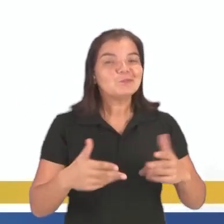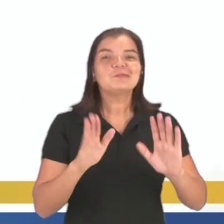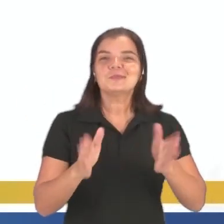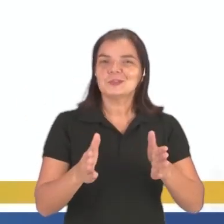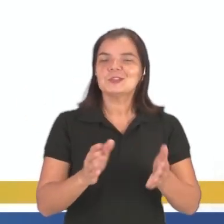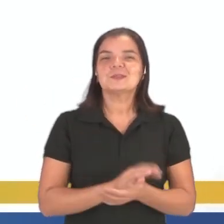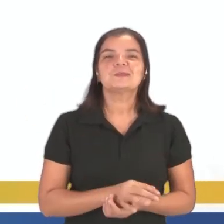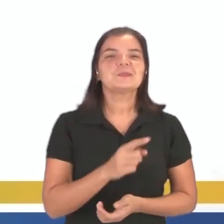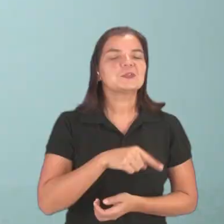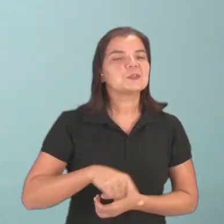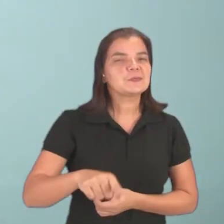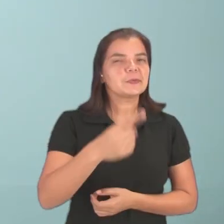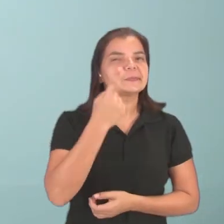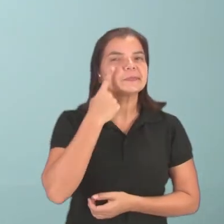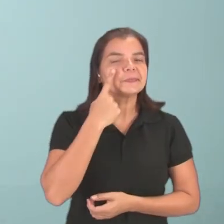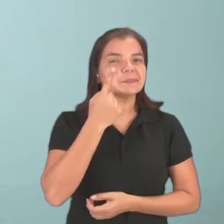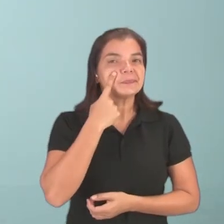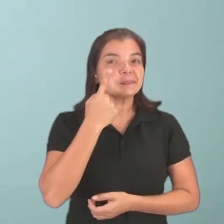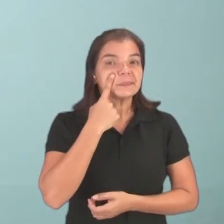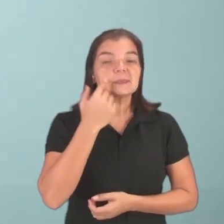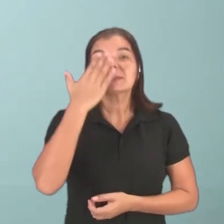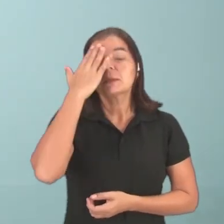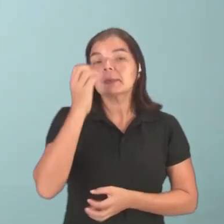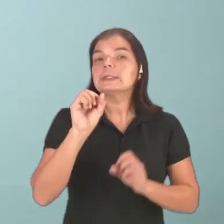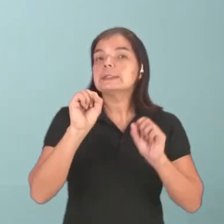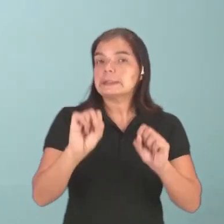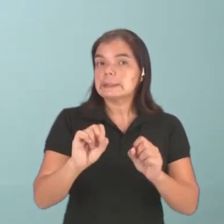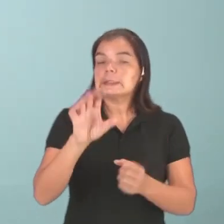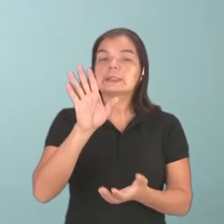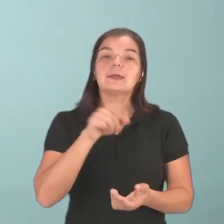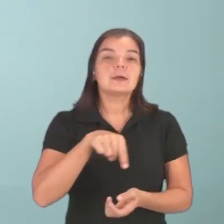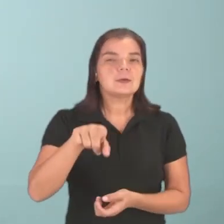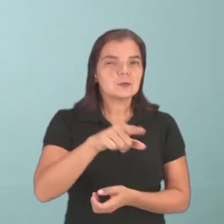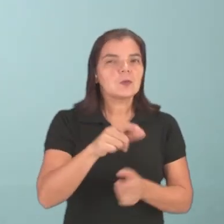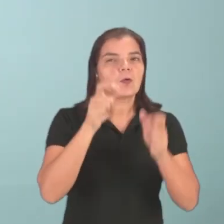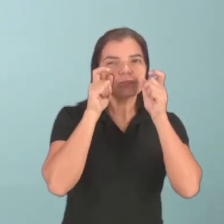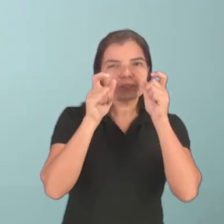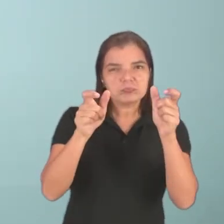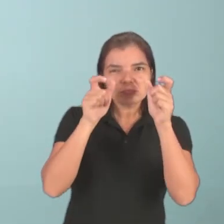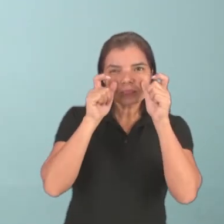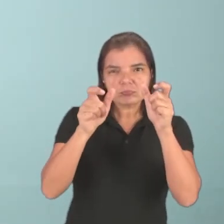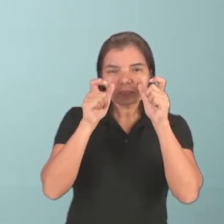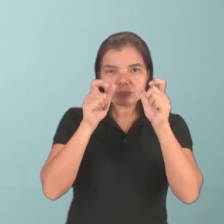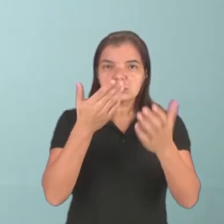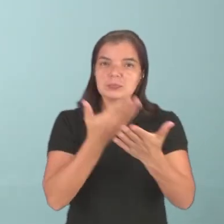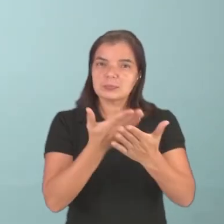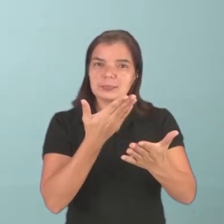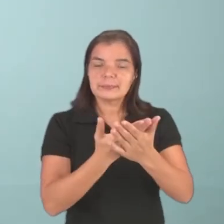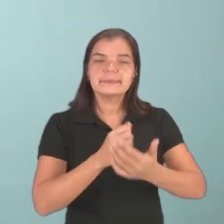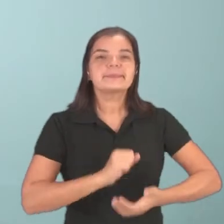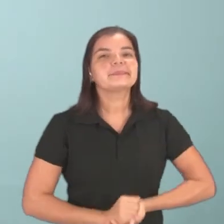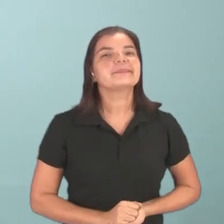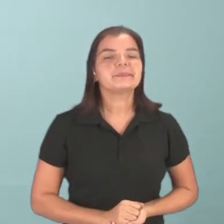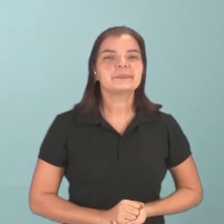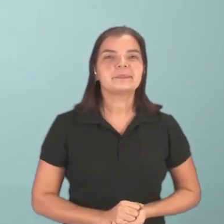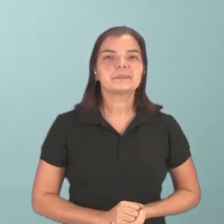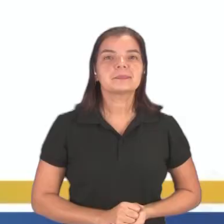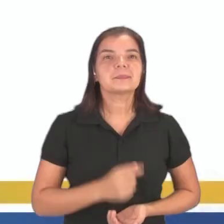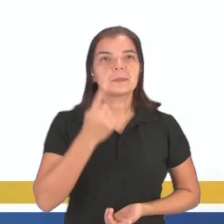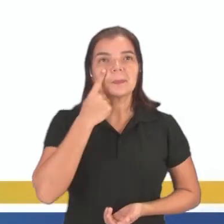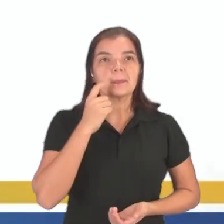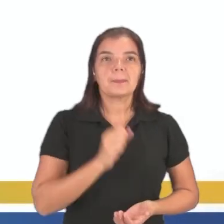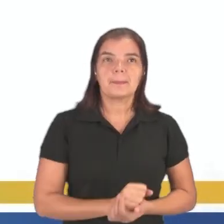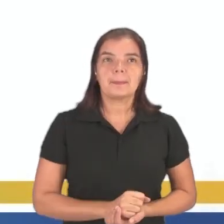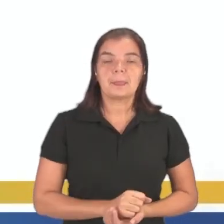conhecer. Então, vamos a ver se vocês têm tenido atenção na classe, vale? Mira,